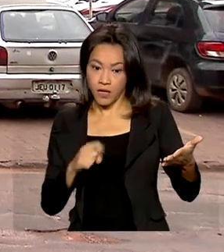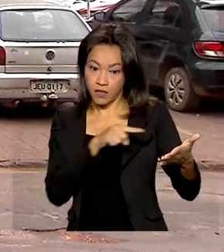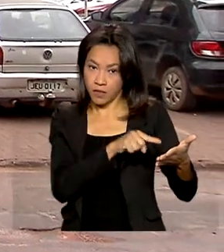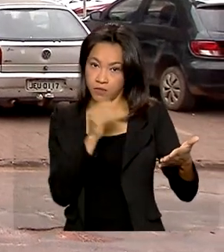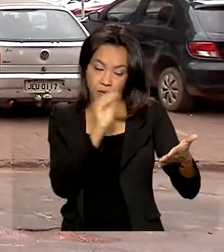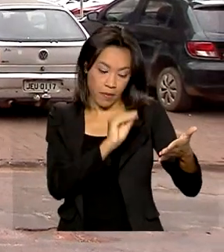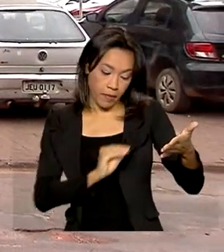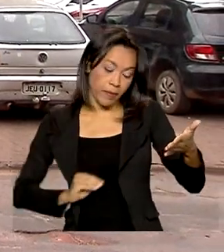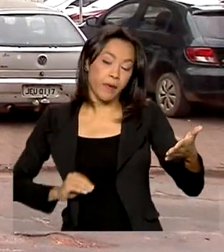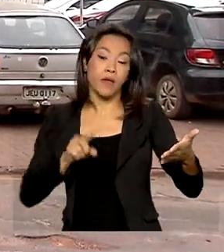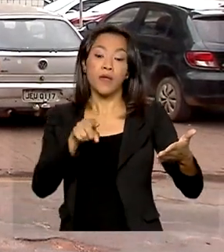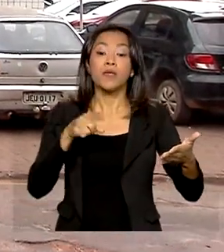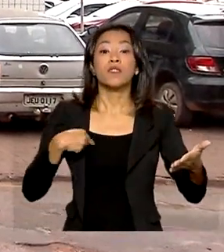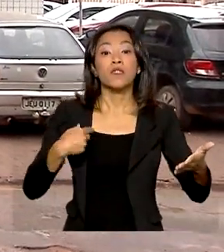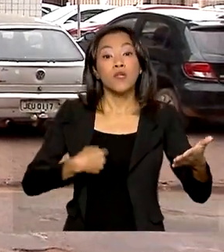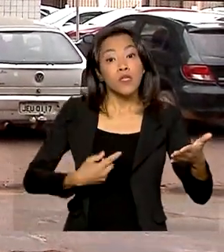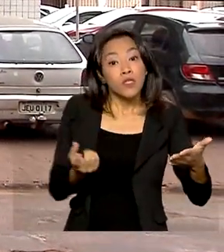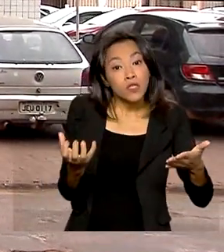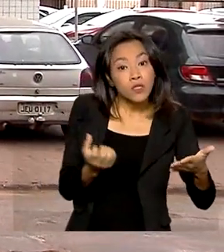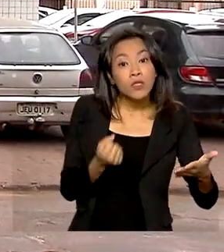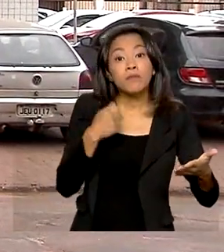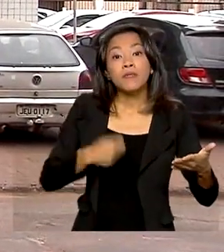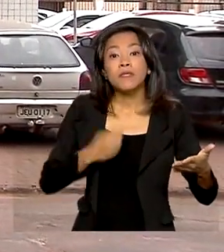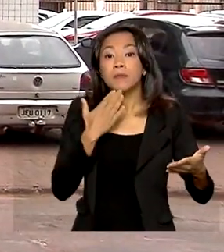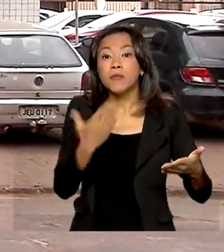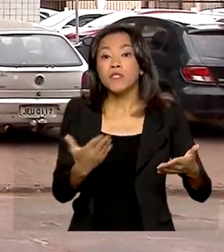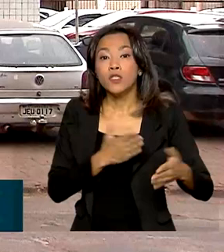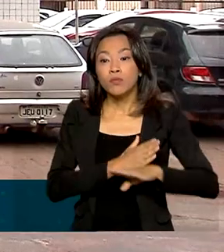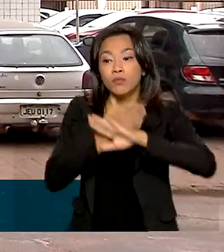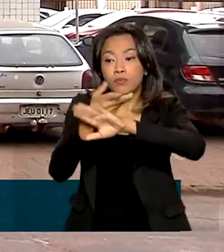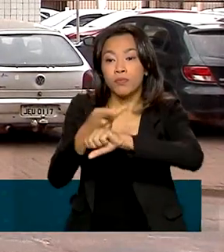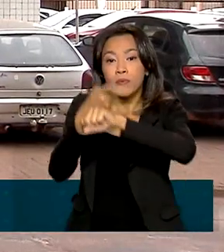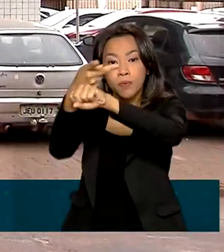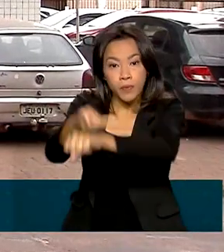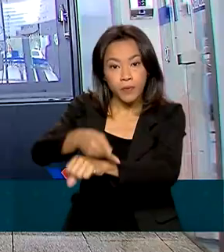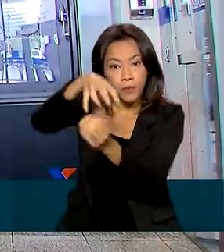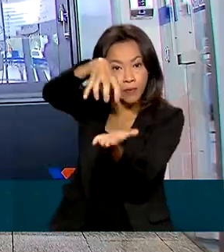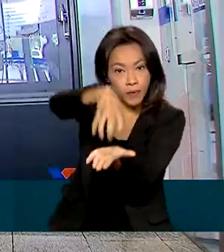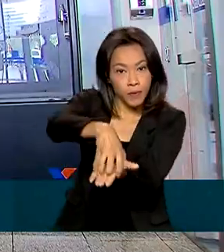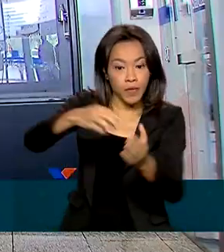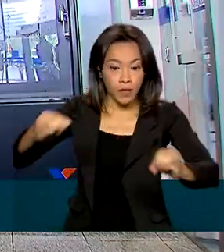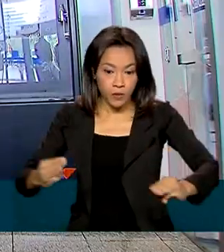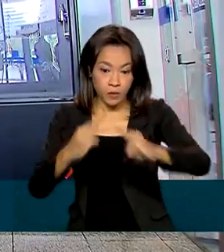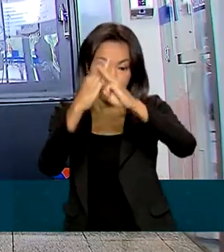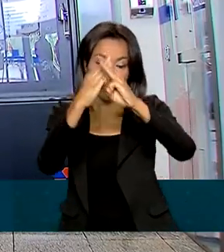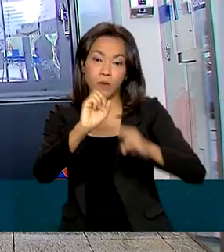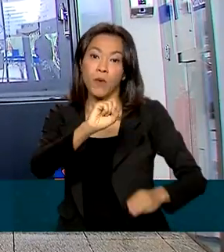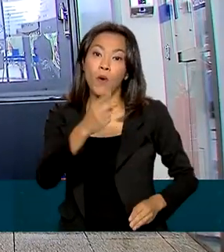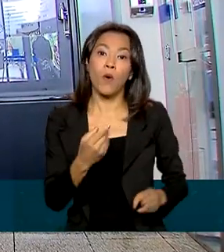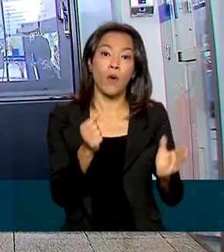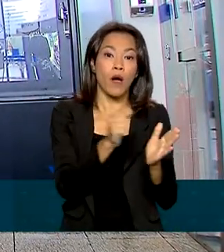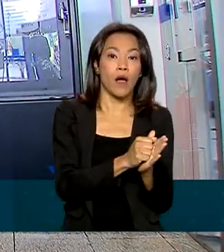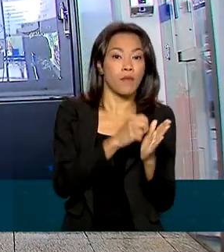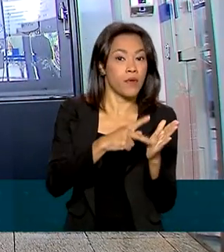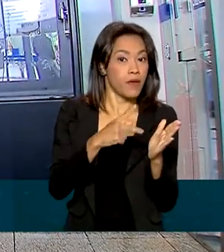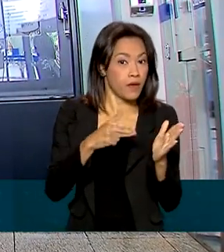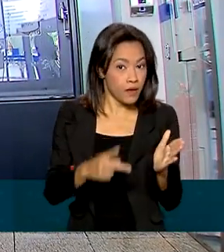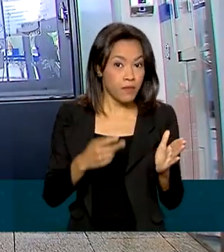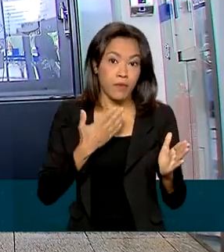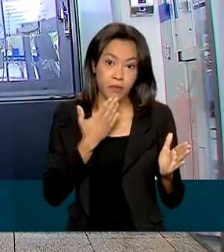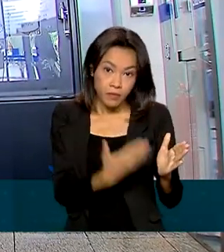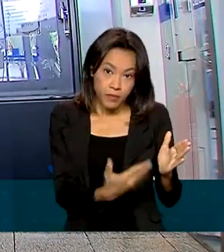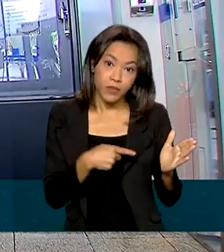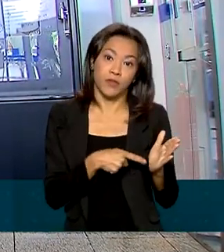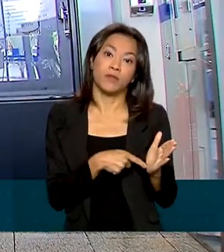movimentação da conta deve ser solicitada em uma agência da Caixa Econômica Federal ou pelo aplicativo do FGTS para tablet